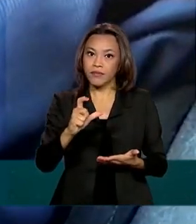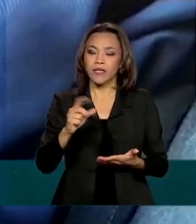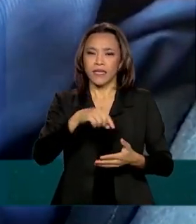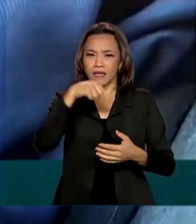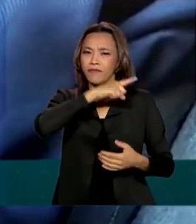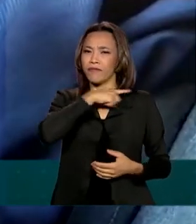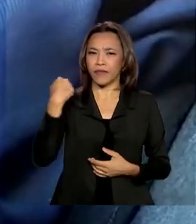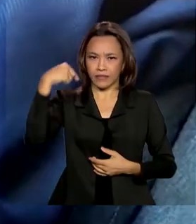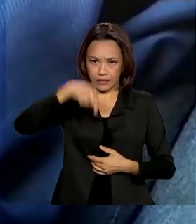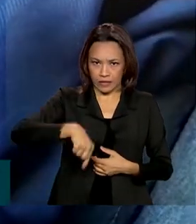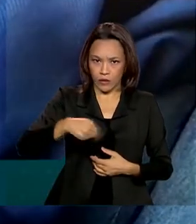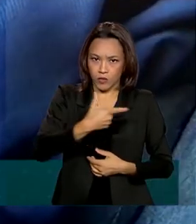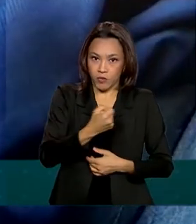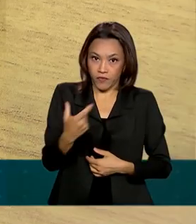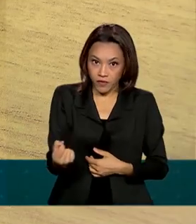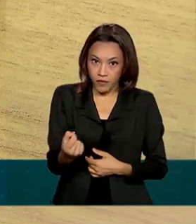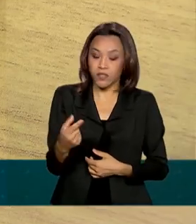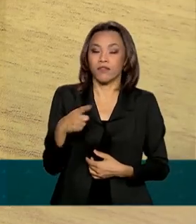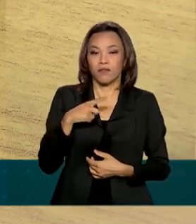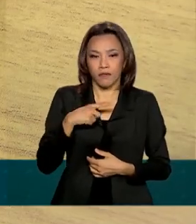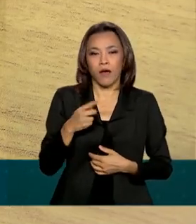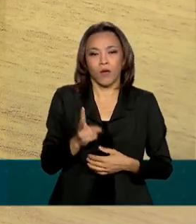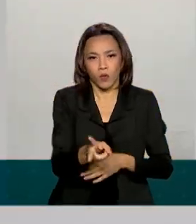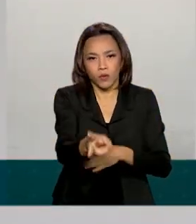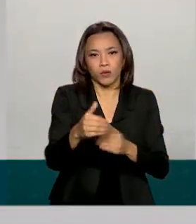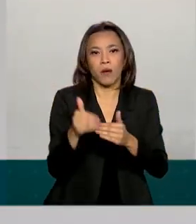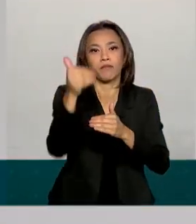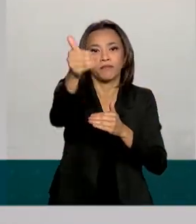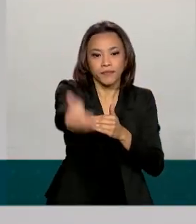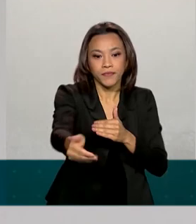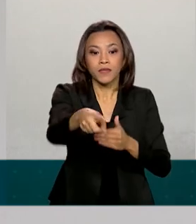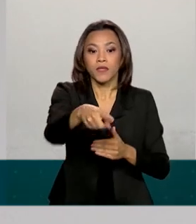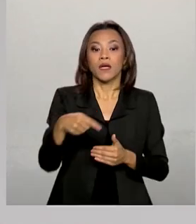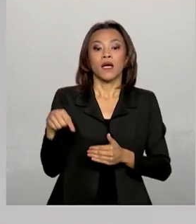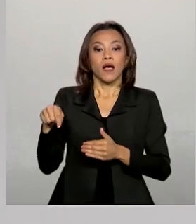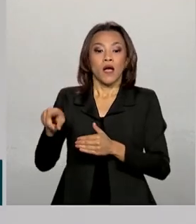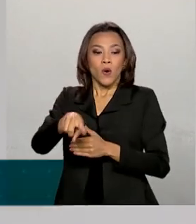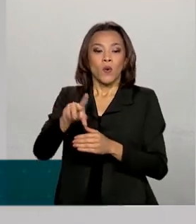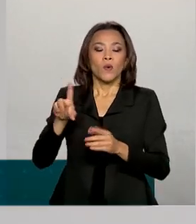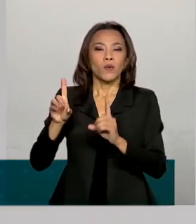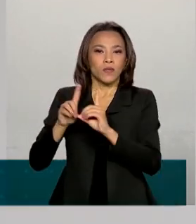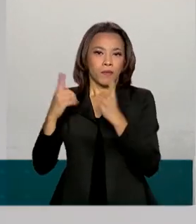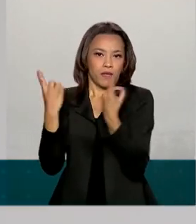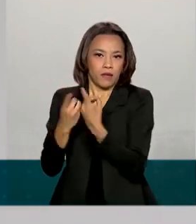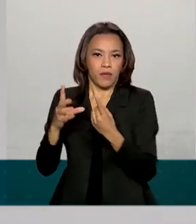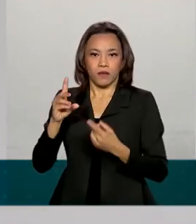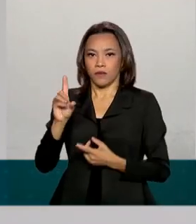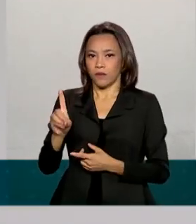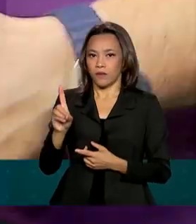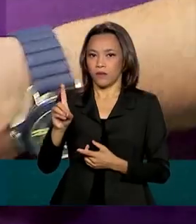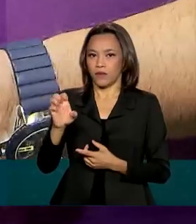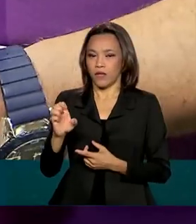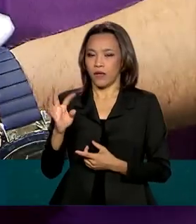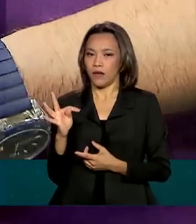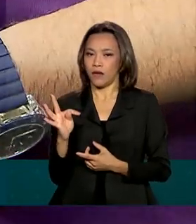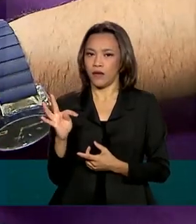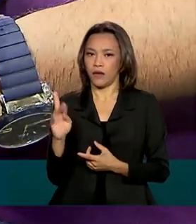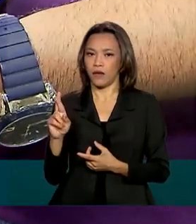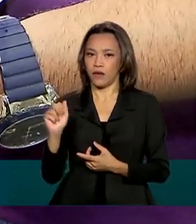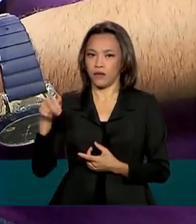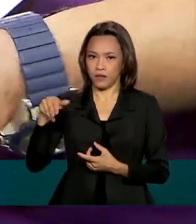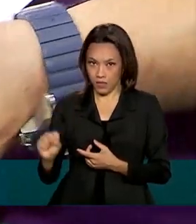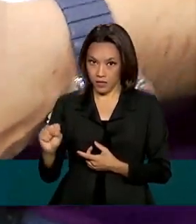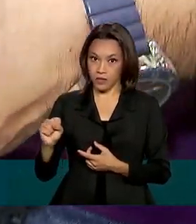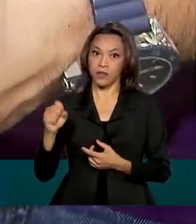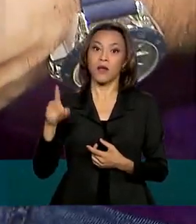tempo. Uma nova resolução do Conselho Nacional de Trânsito, CONTRAN, estabelece que a renovação das CNHs pode ocorrer de